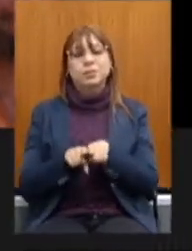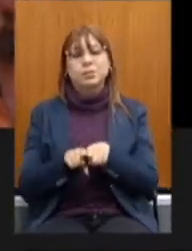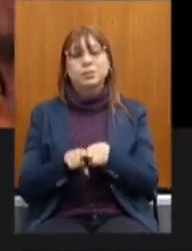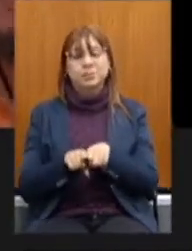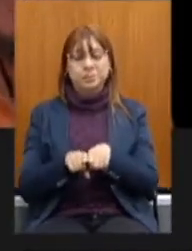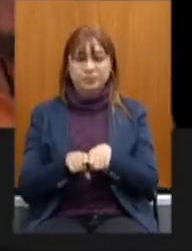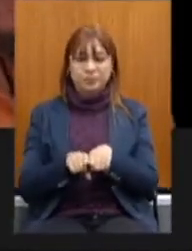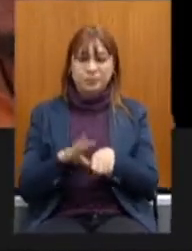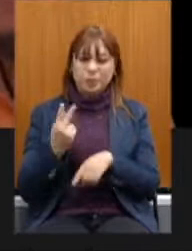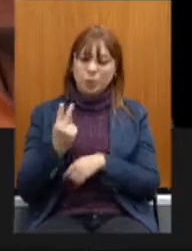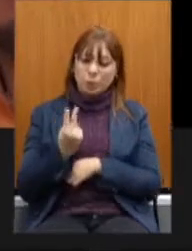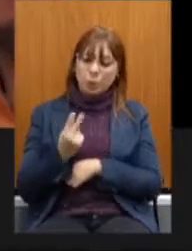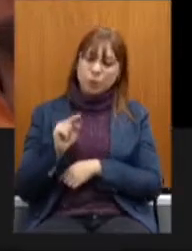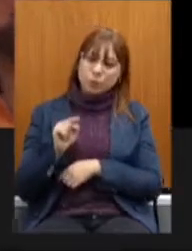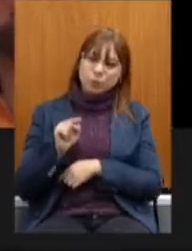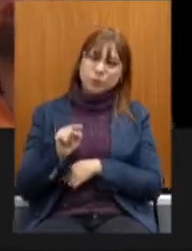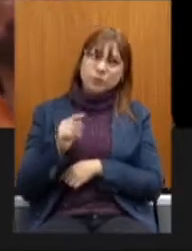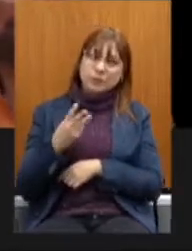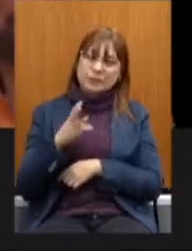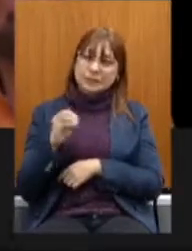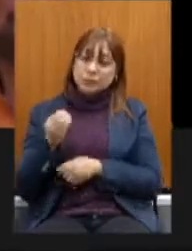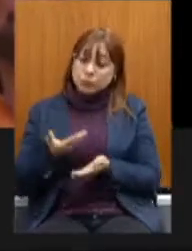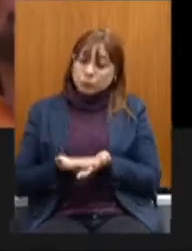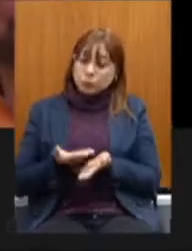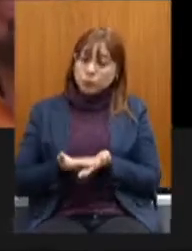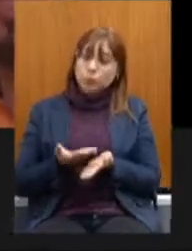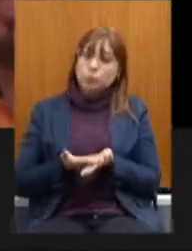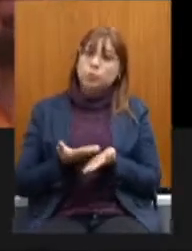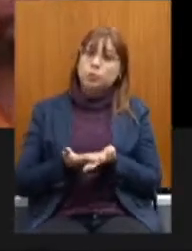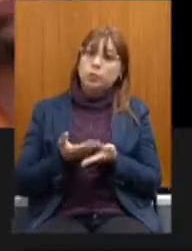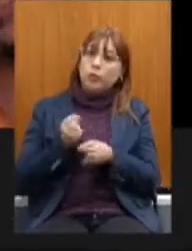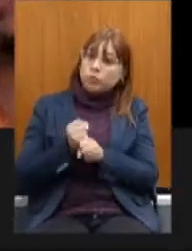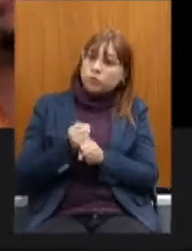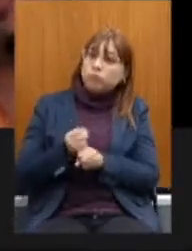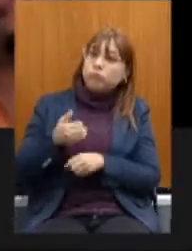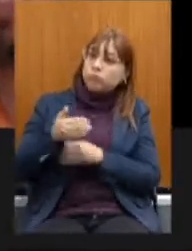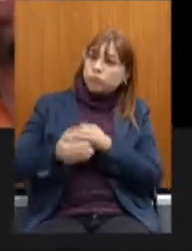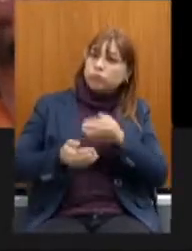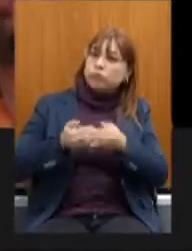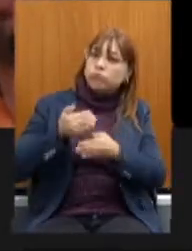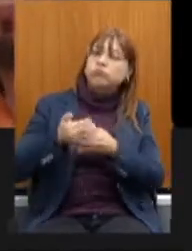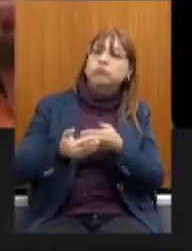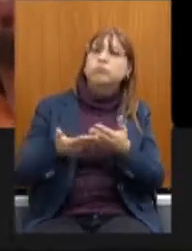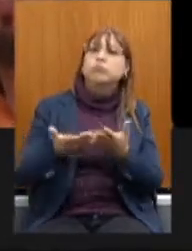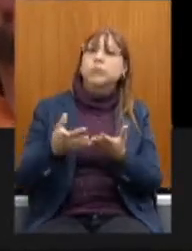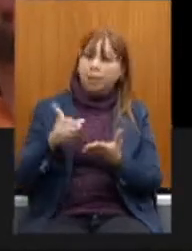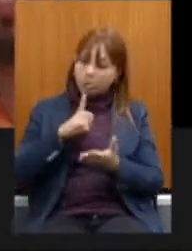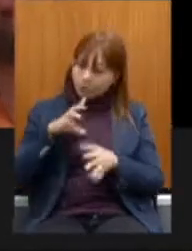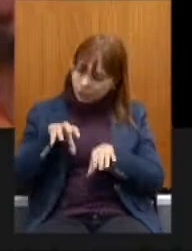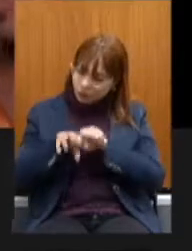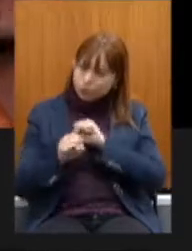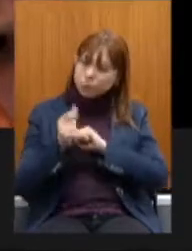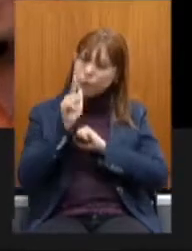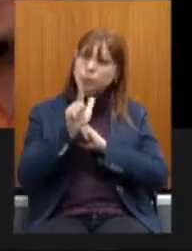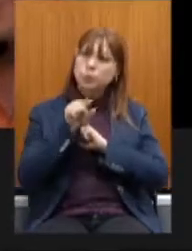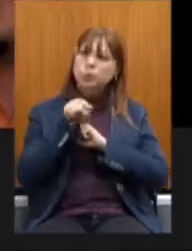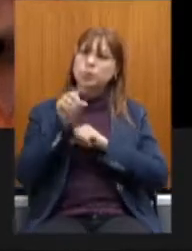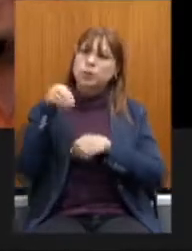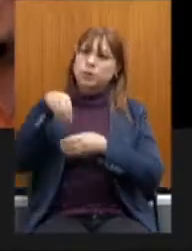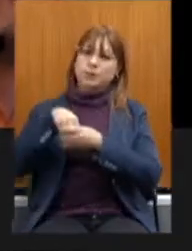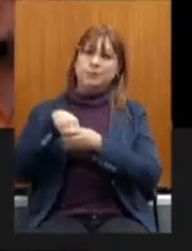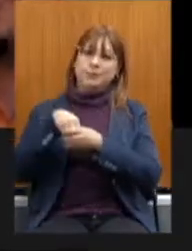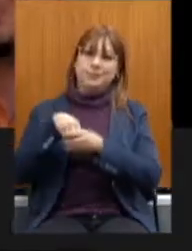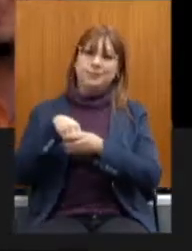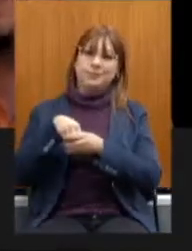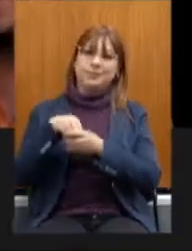2.300 estudantes a cada ano. Então, a gente tem uma formação de artistas direto na Fundação Clóvis